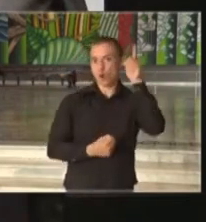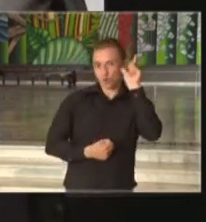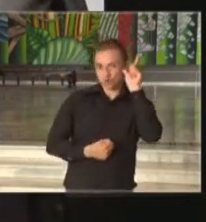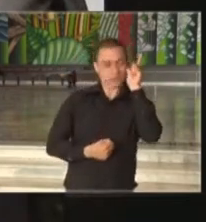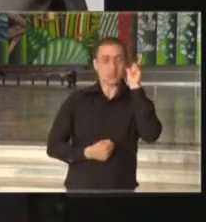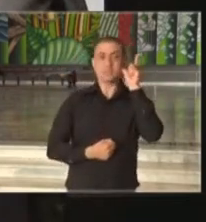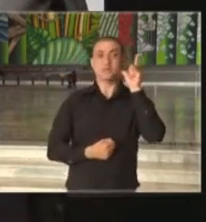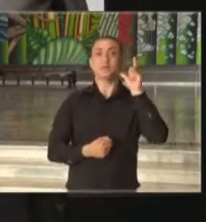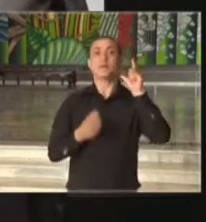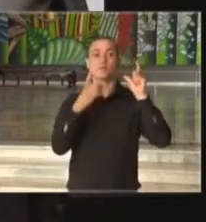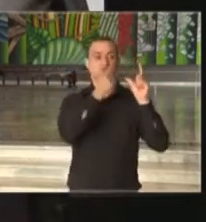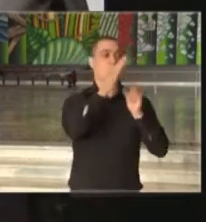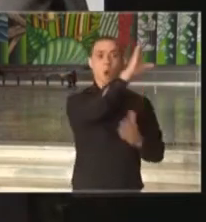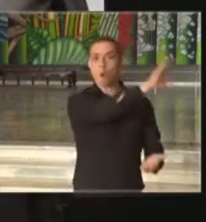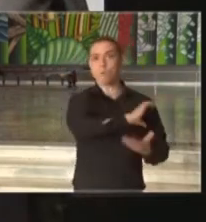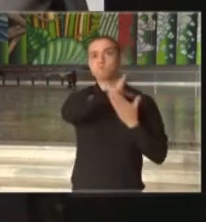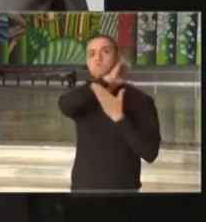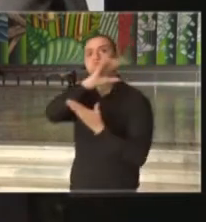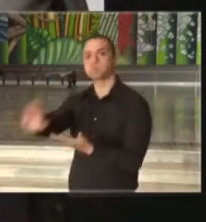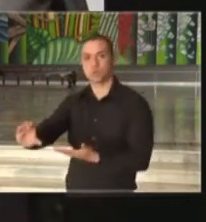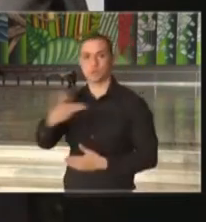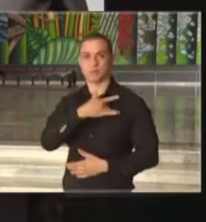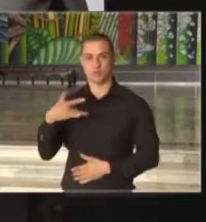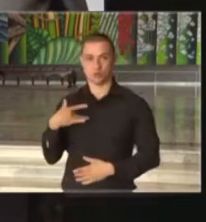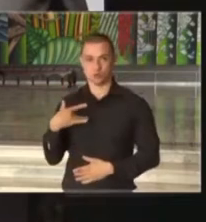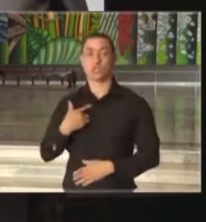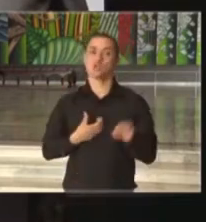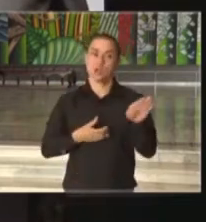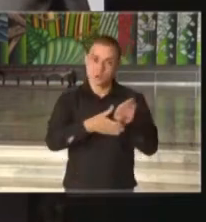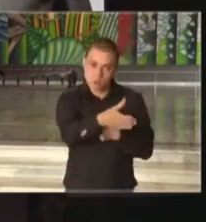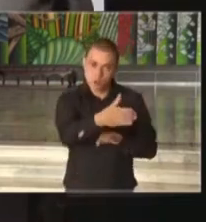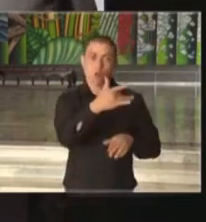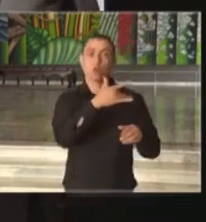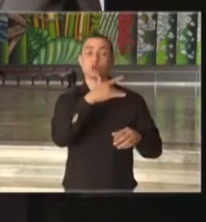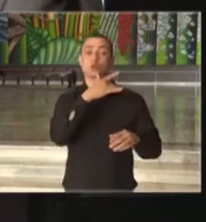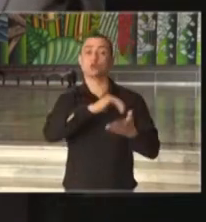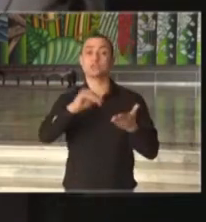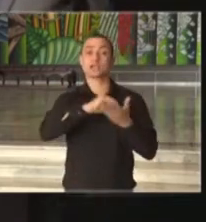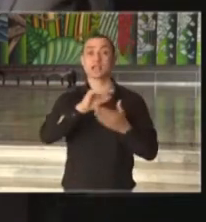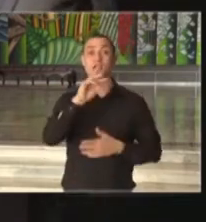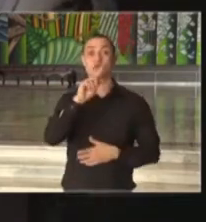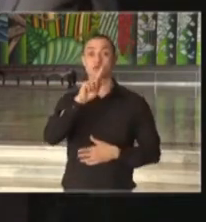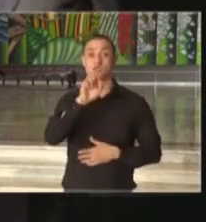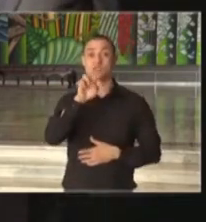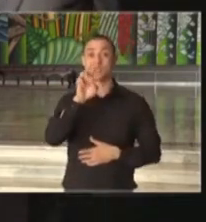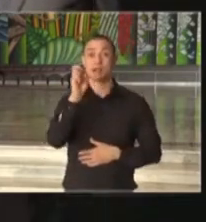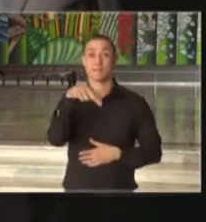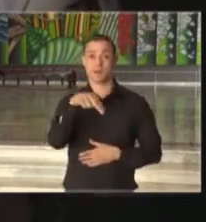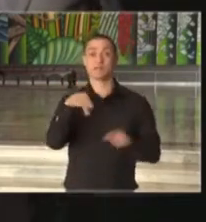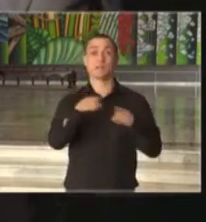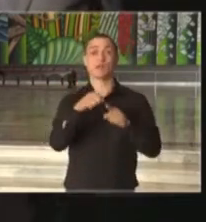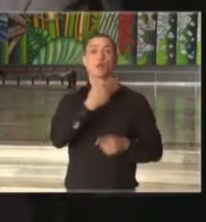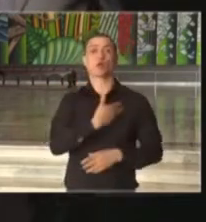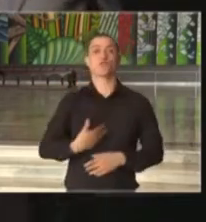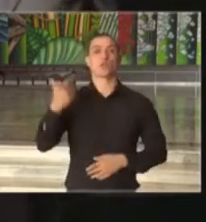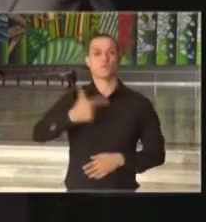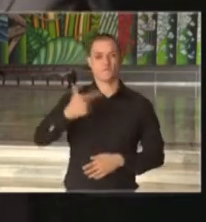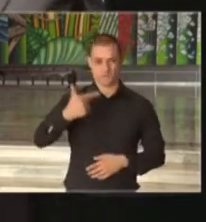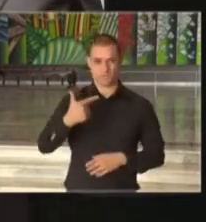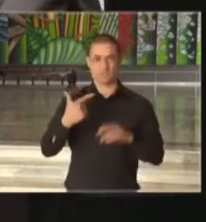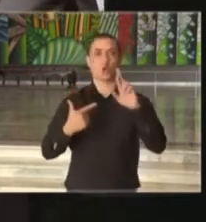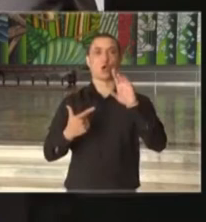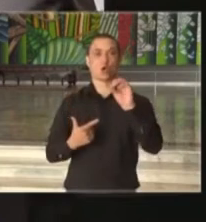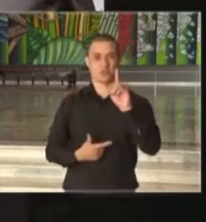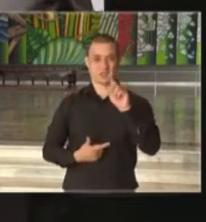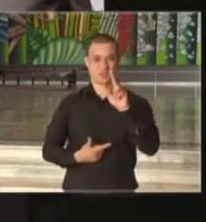integralmente para o investimento na saúde. Orientei o secretário Zé Henrique Guermann, que é ao meu lado, assim como o vice-governador e secretário de governo